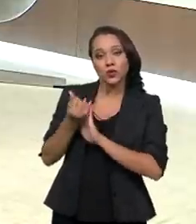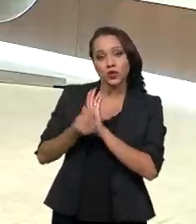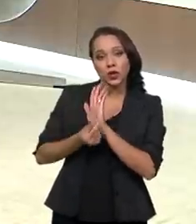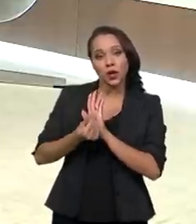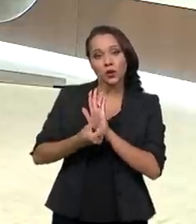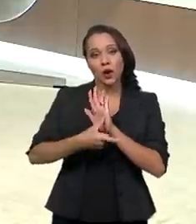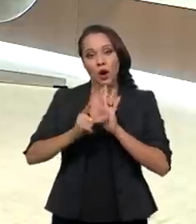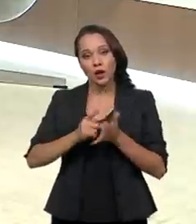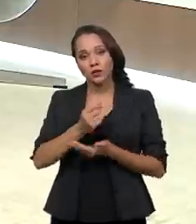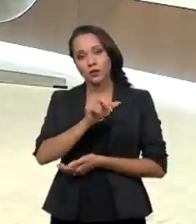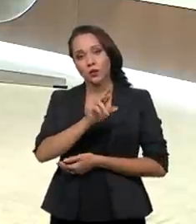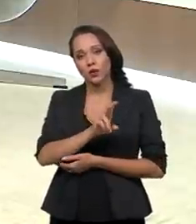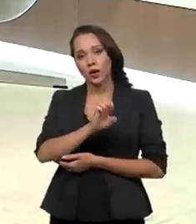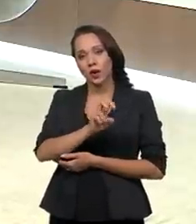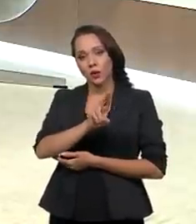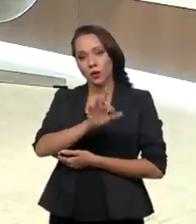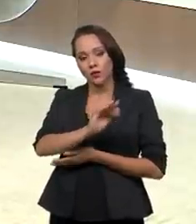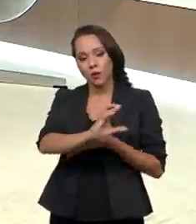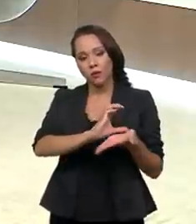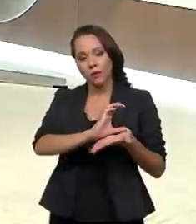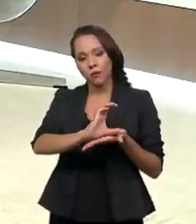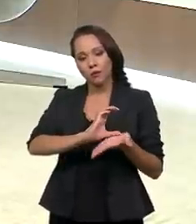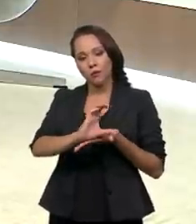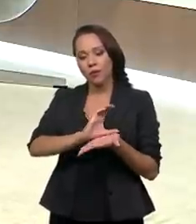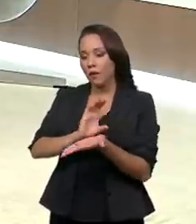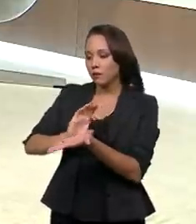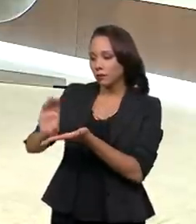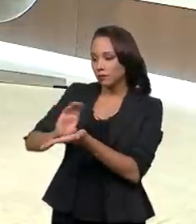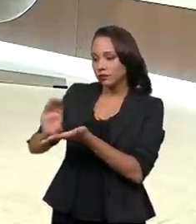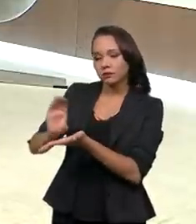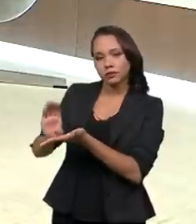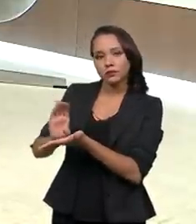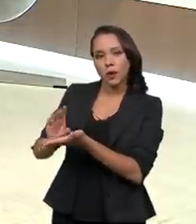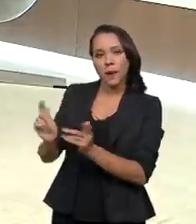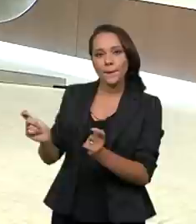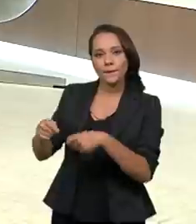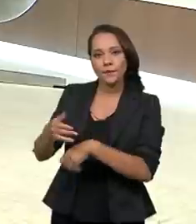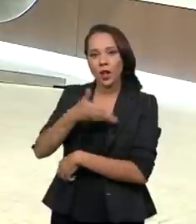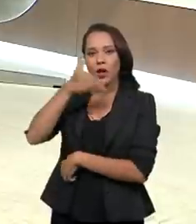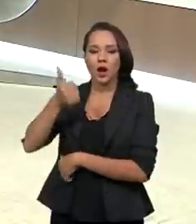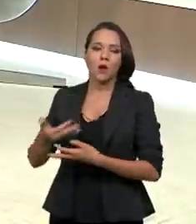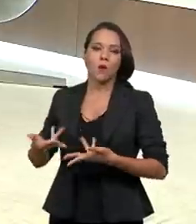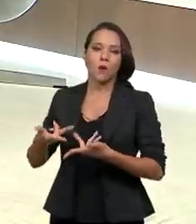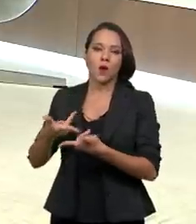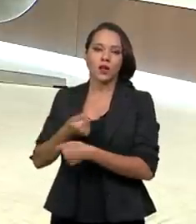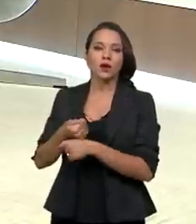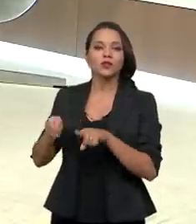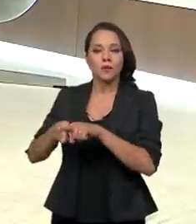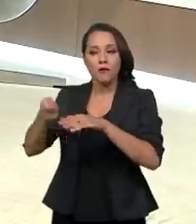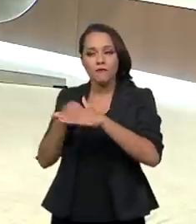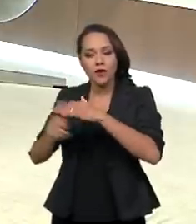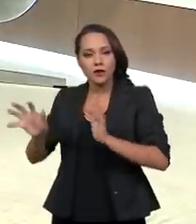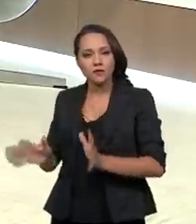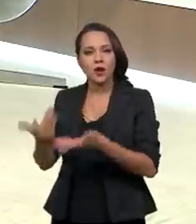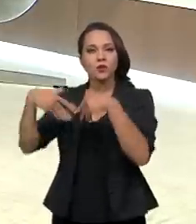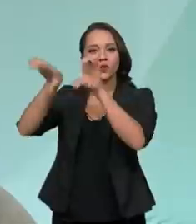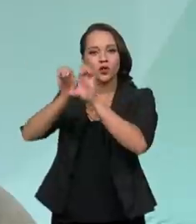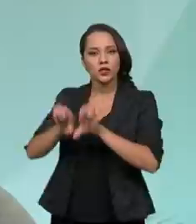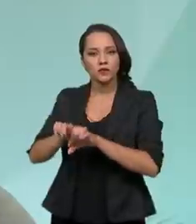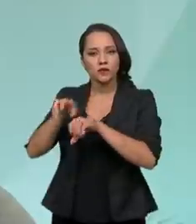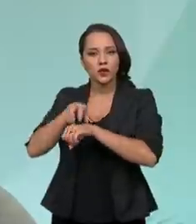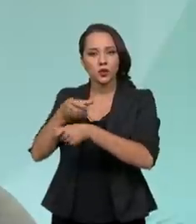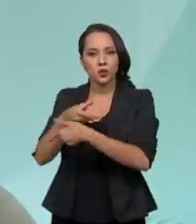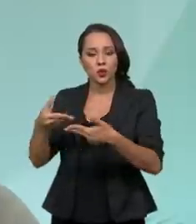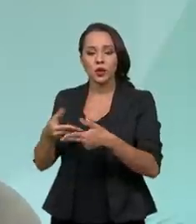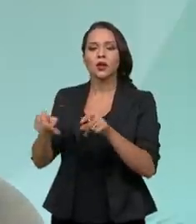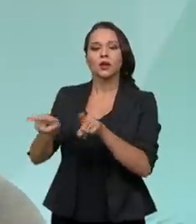do REUF, eles, então, permitiram a melhoria da qualidade, investimento em termos de infraestrutura e